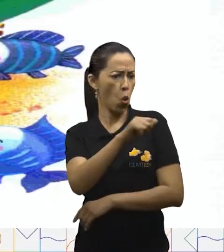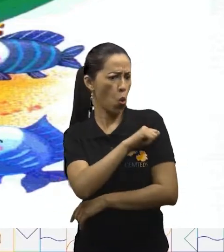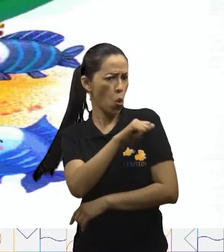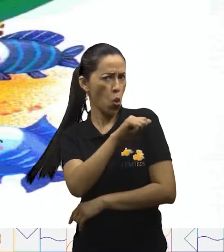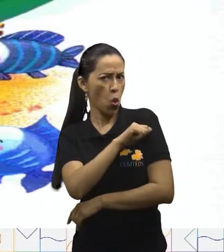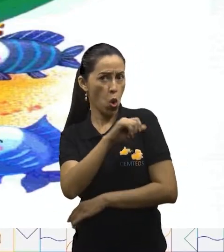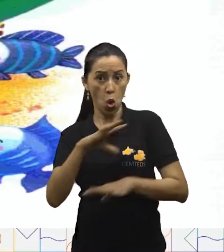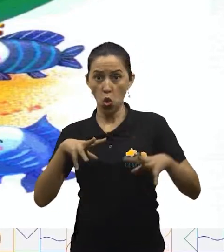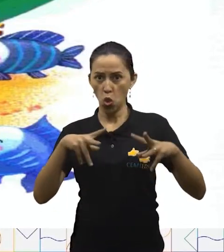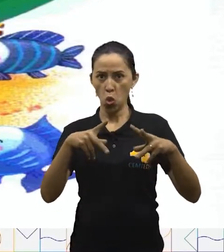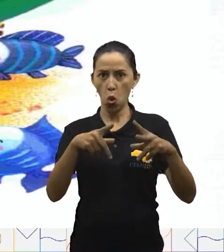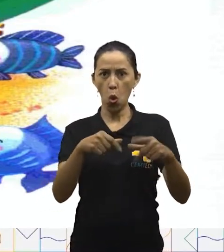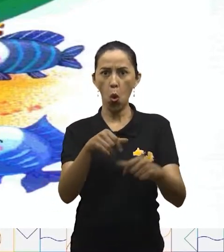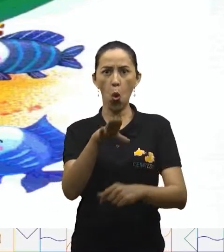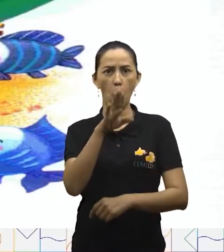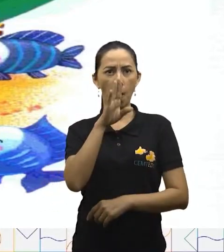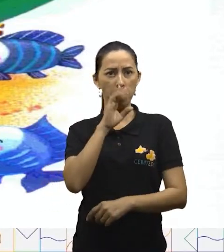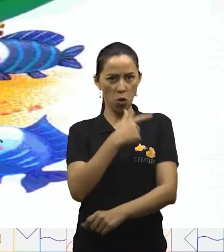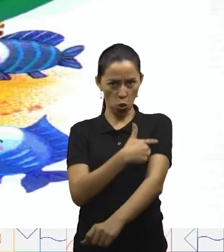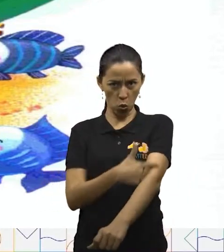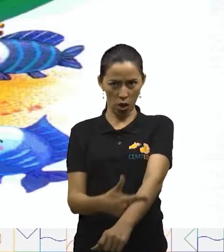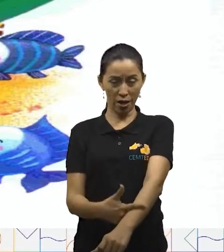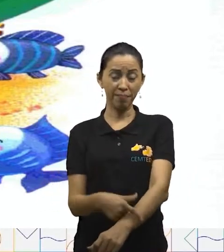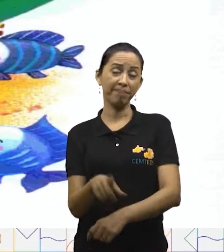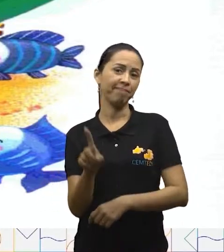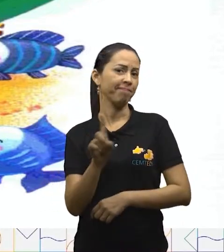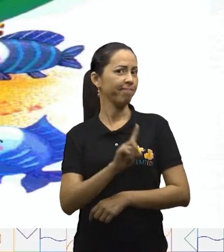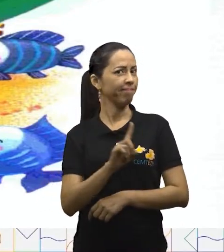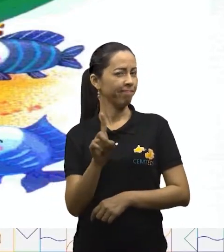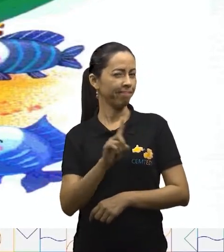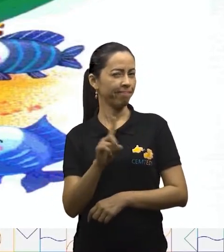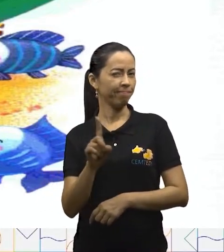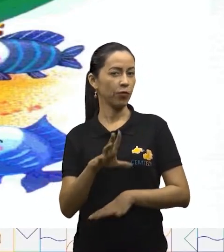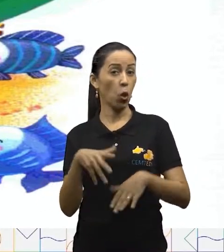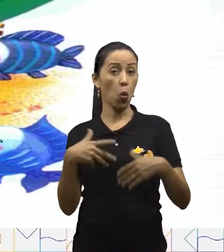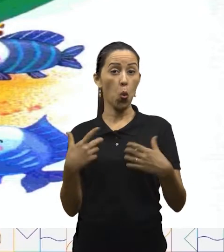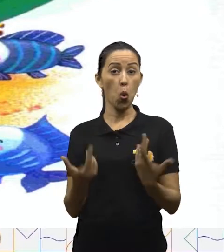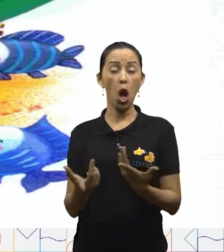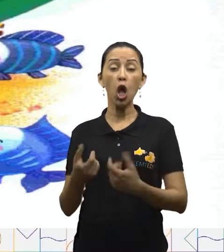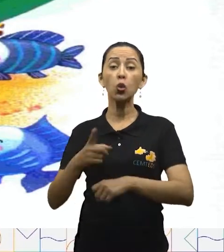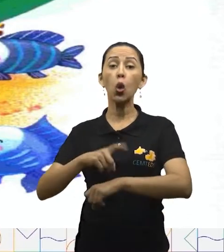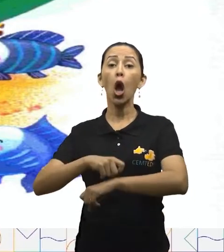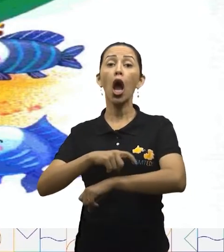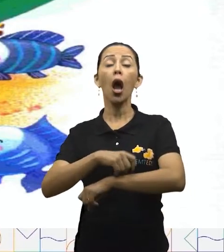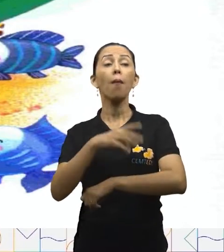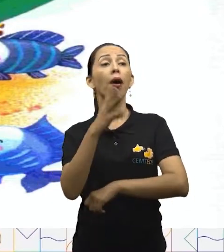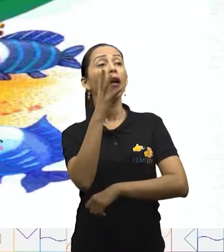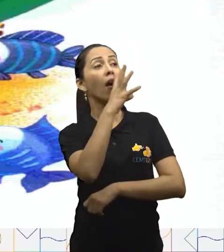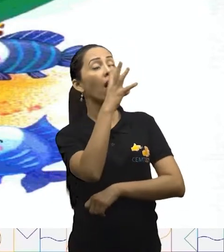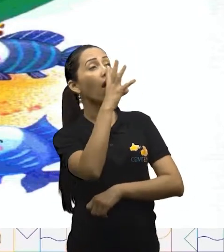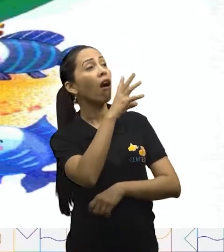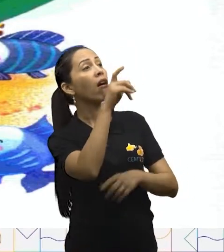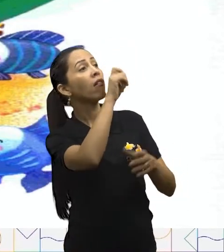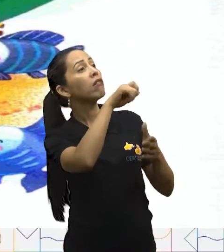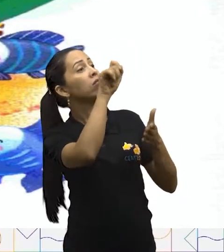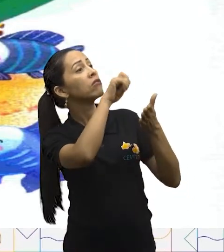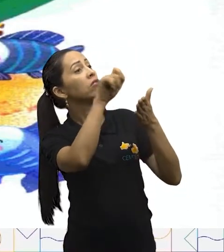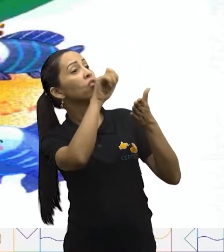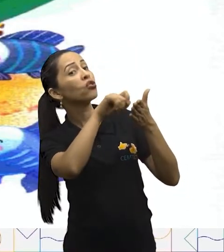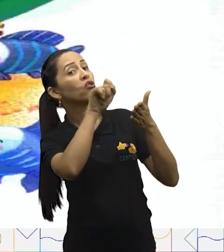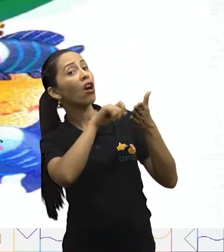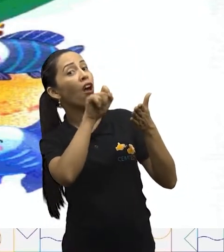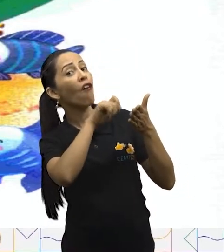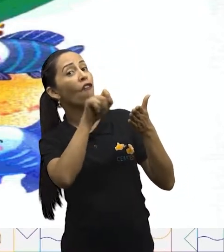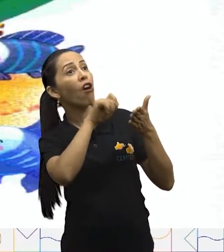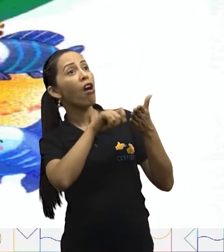comportados. Quando o doutor Camarão se distrai, escrevendo na concha, Peixoto,